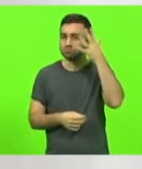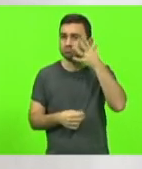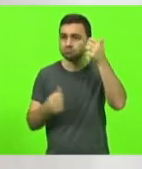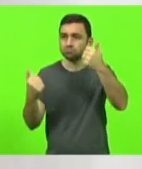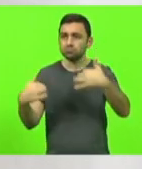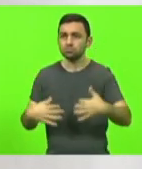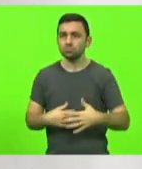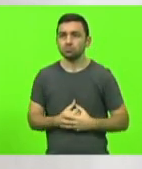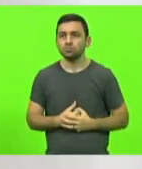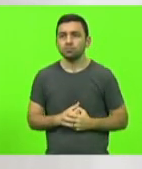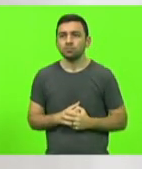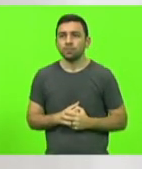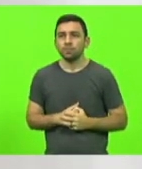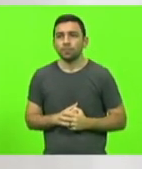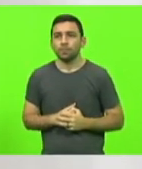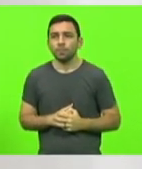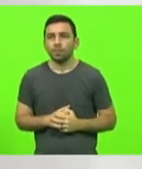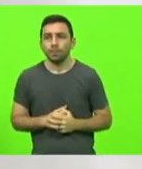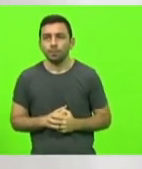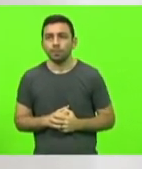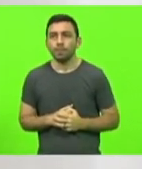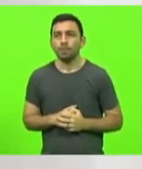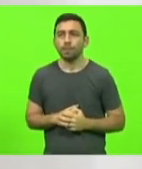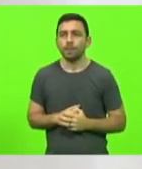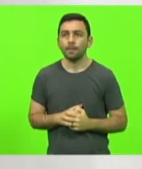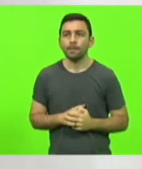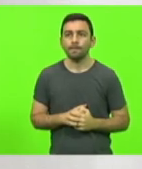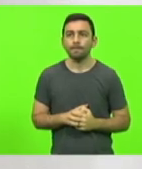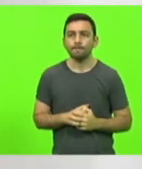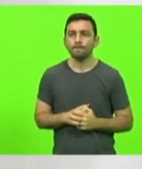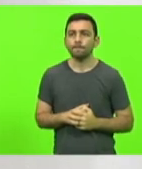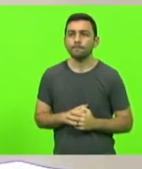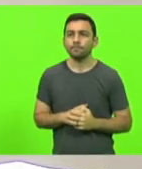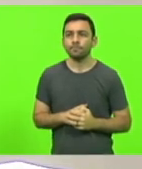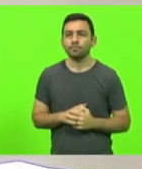Me concedo uma parte, deputado. Sim. Obrigado. Eu quero